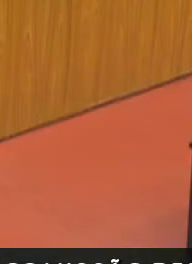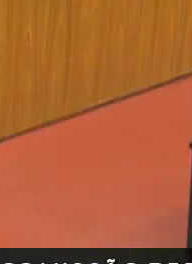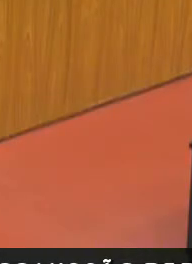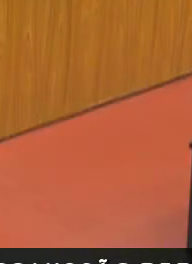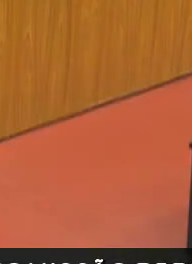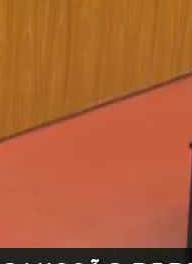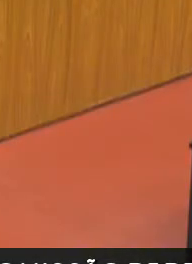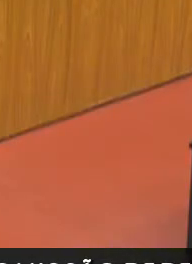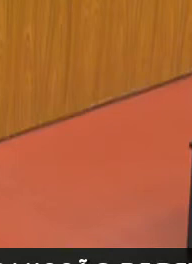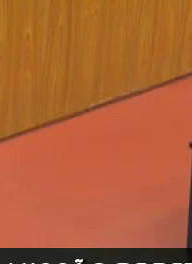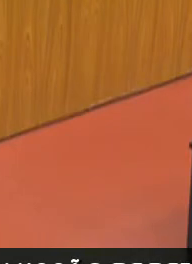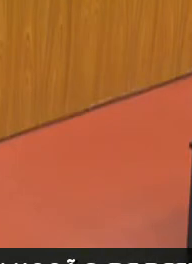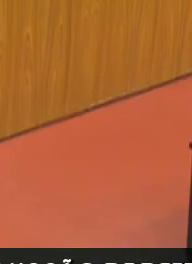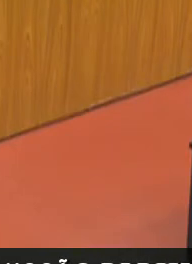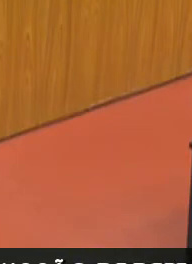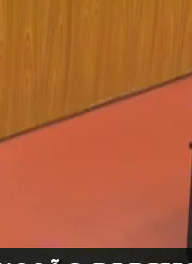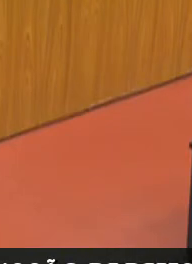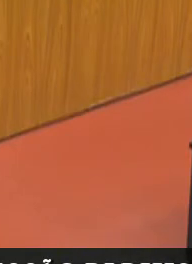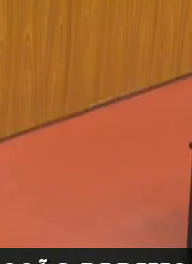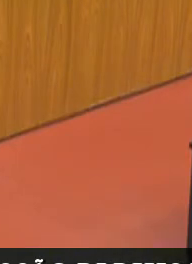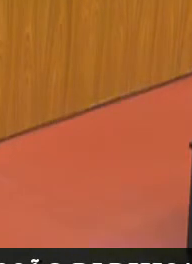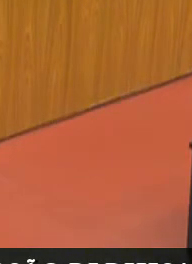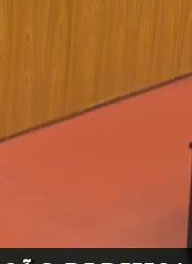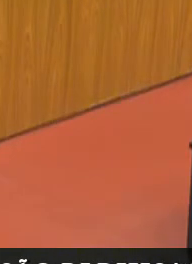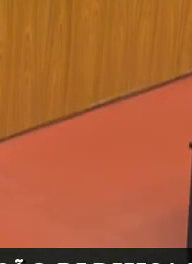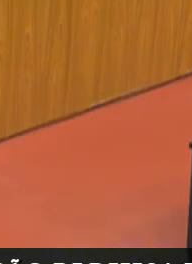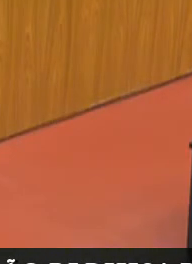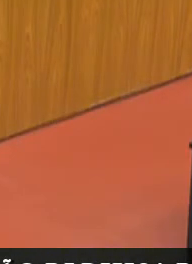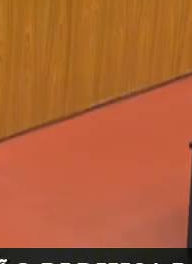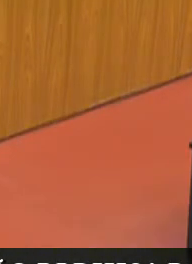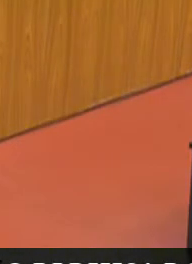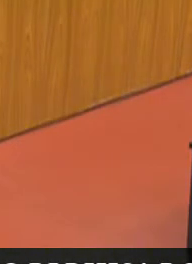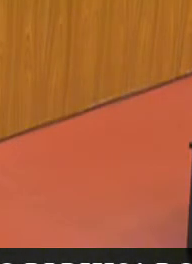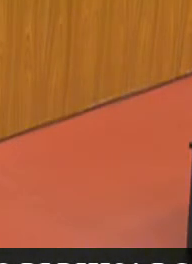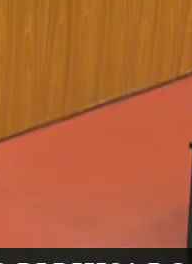palavra, a deputada Laura Serrano, que disporá também de três minutos.